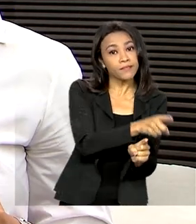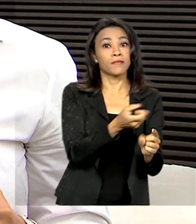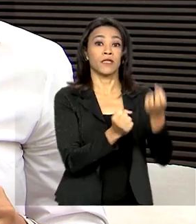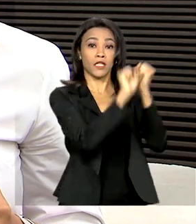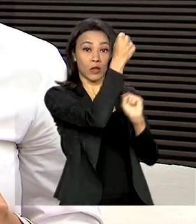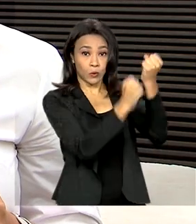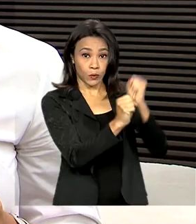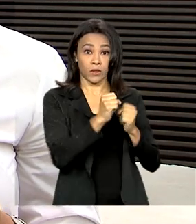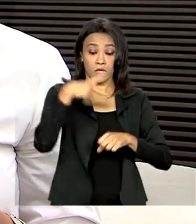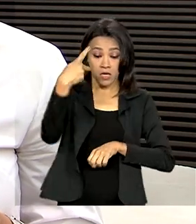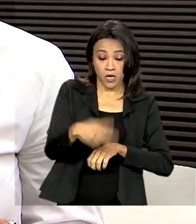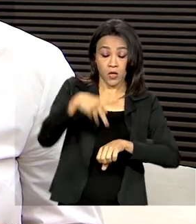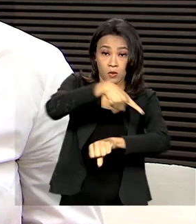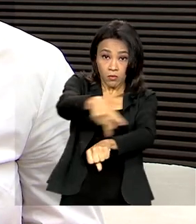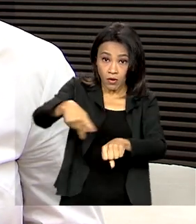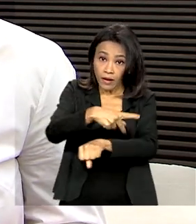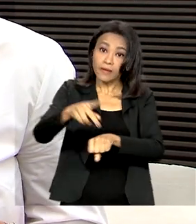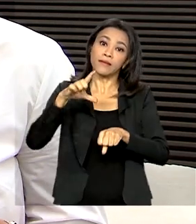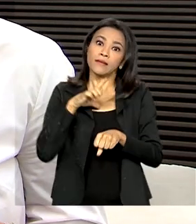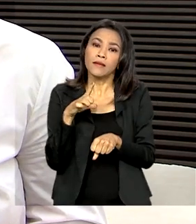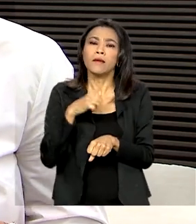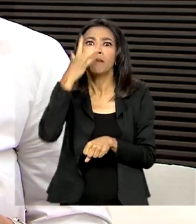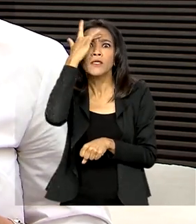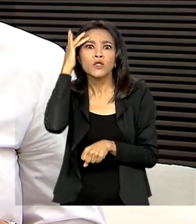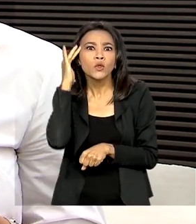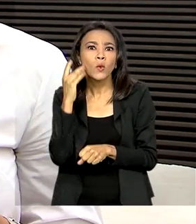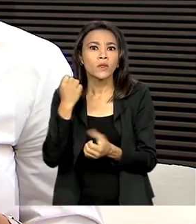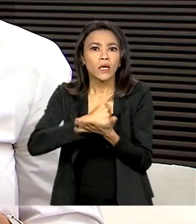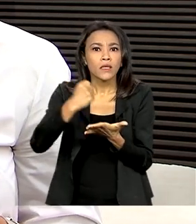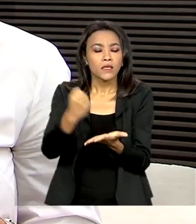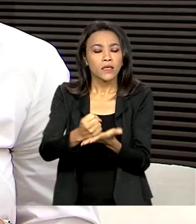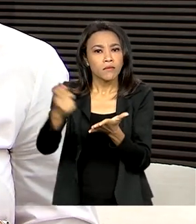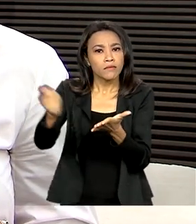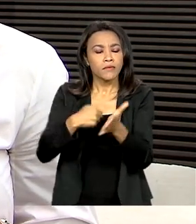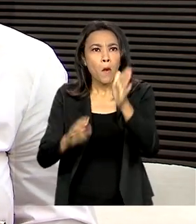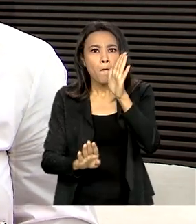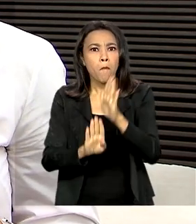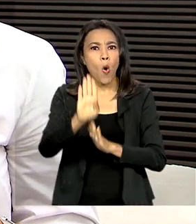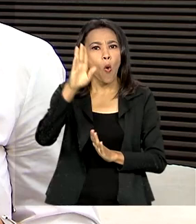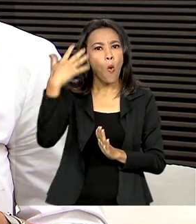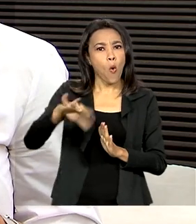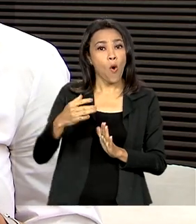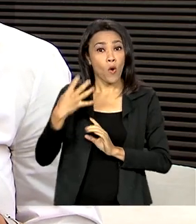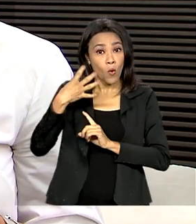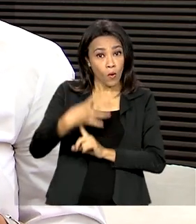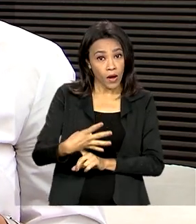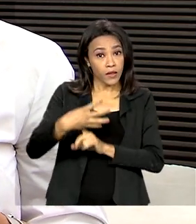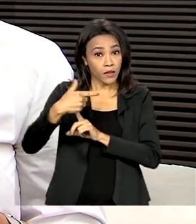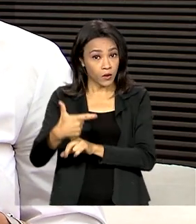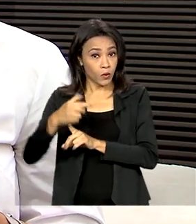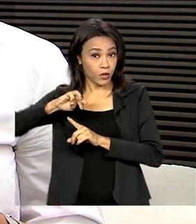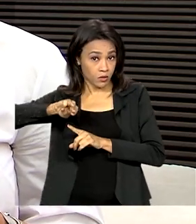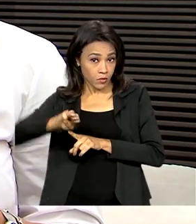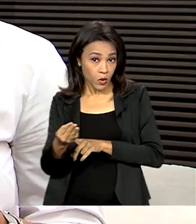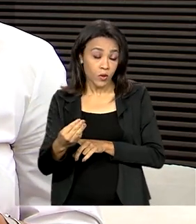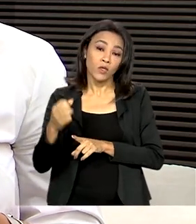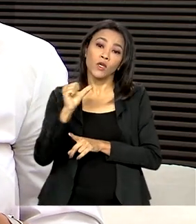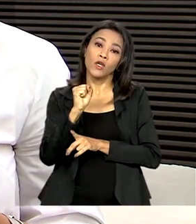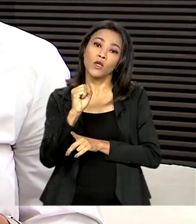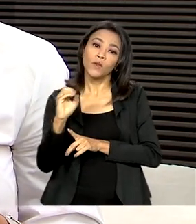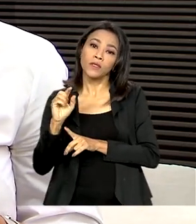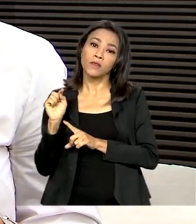O país também bateu recorde de pessoas com carteira assinada. São mais de 42 milhões e 800 mil